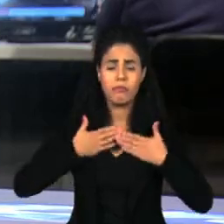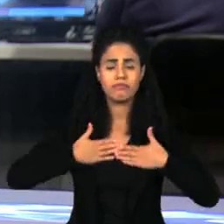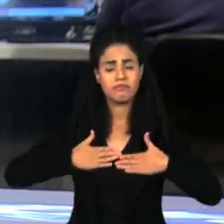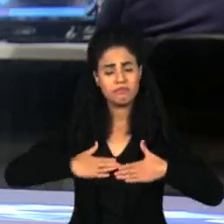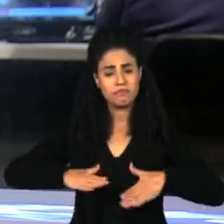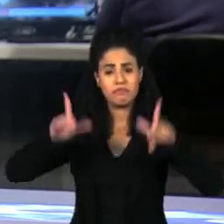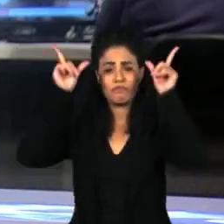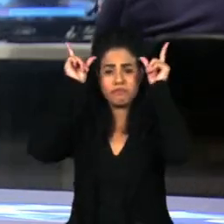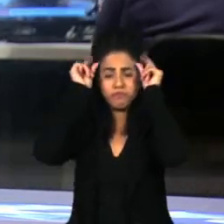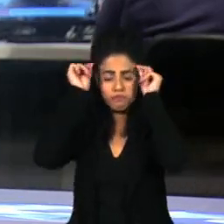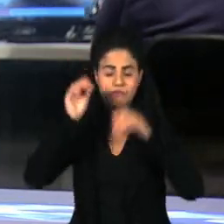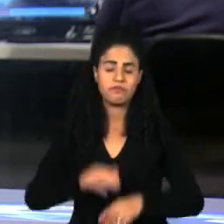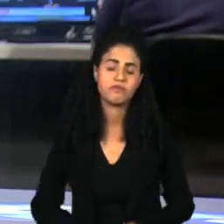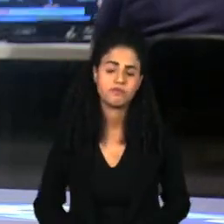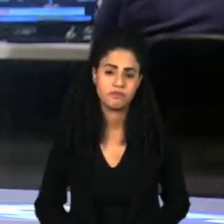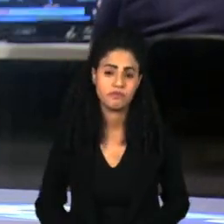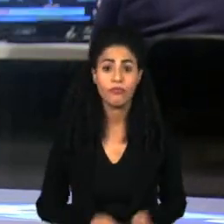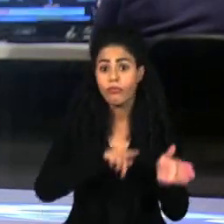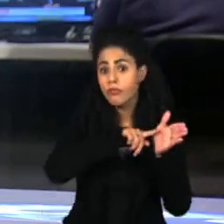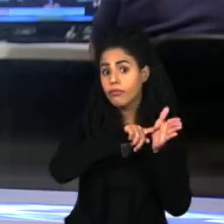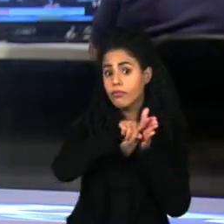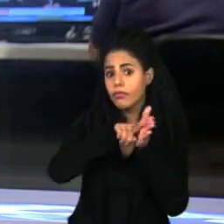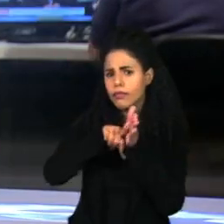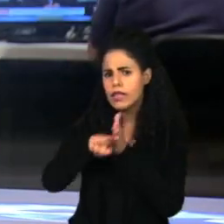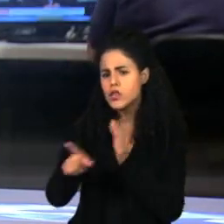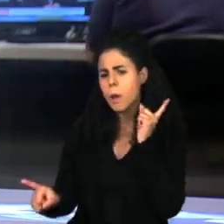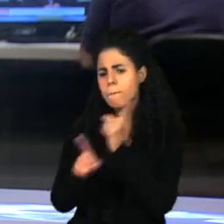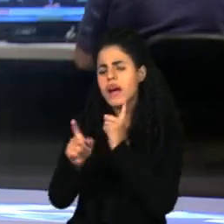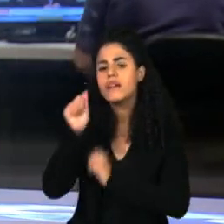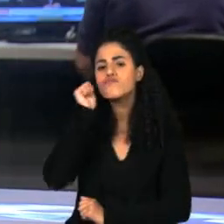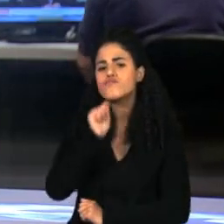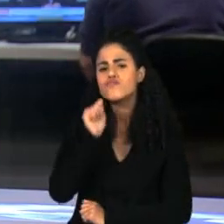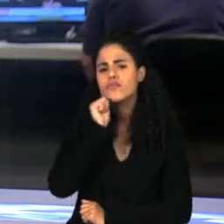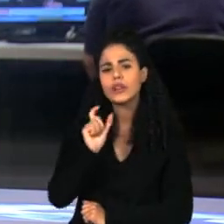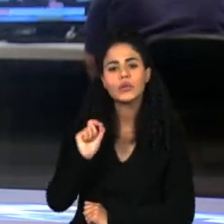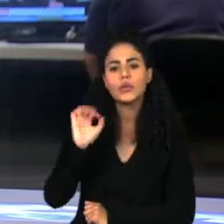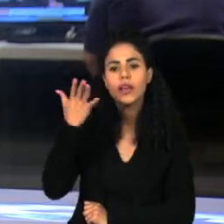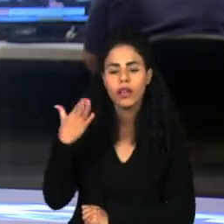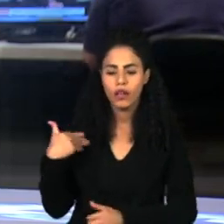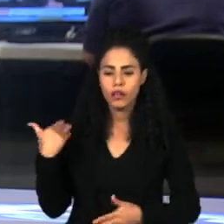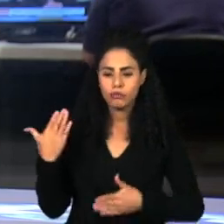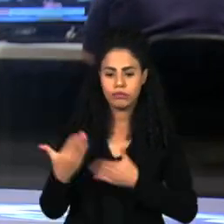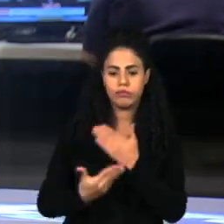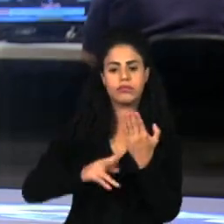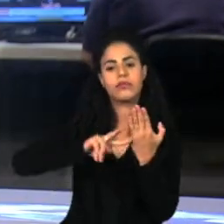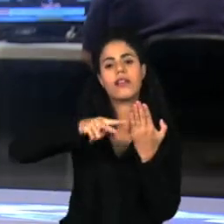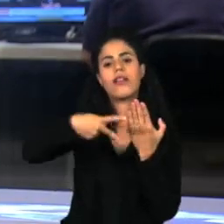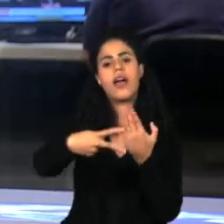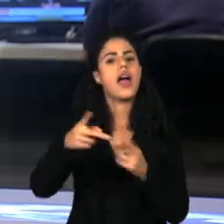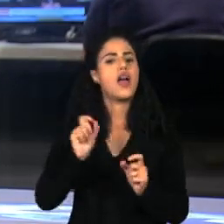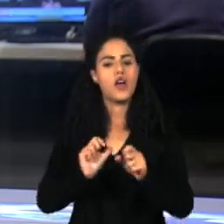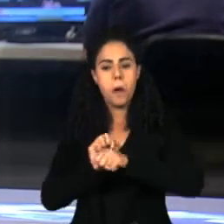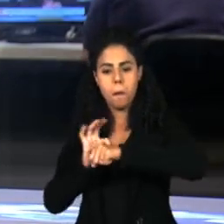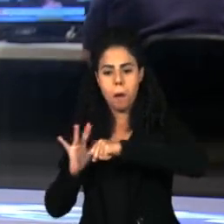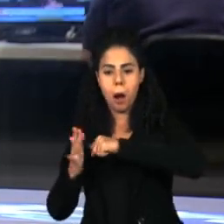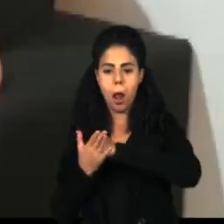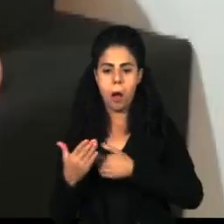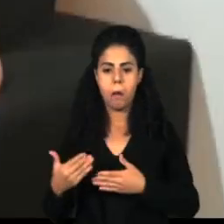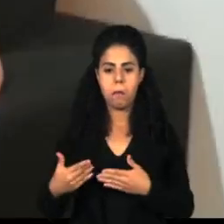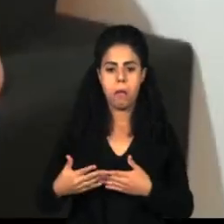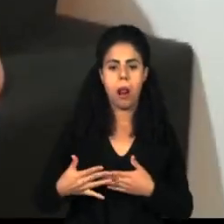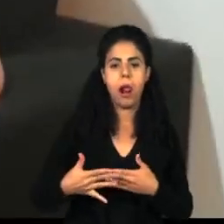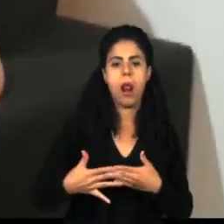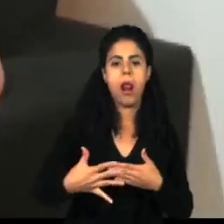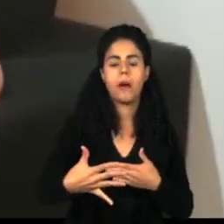Pesquisadores internacionais descobriram que as mulheres são mais propensas a desenvolver sintomas da chamada covid-longa.